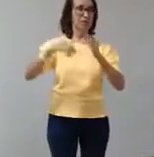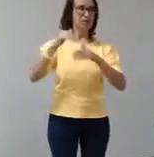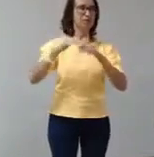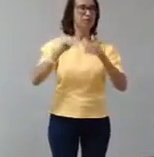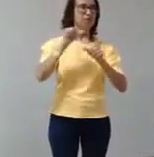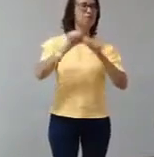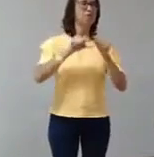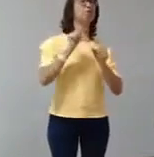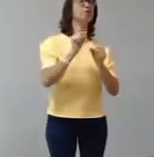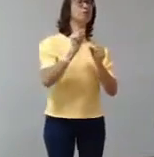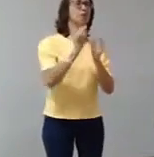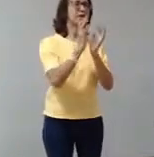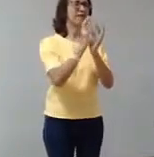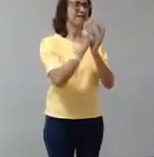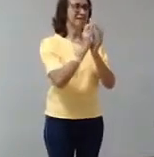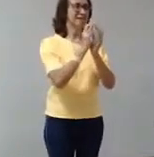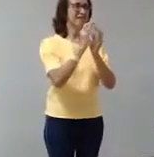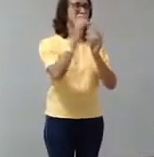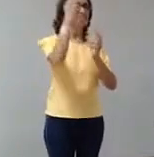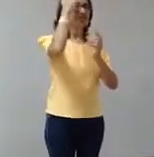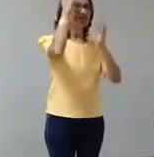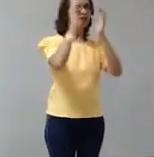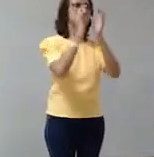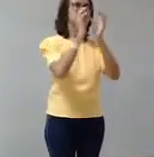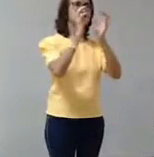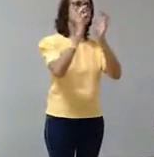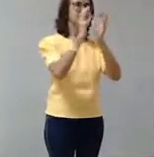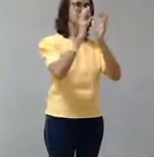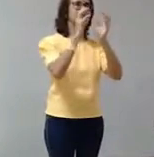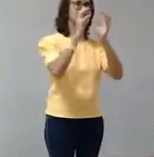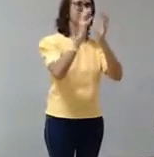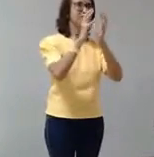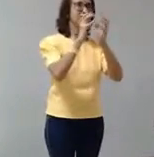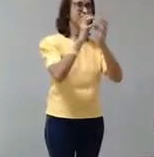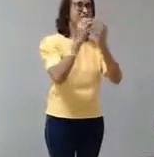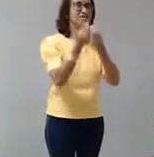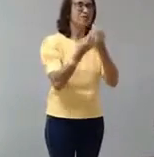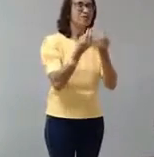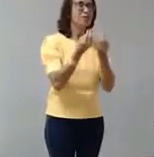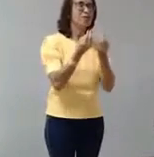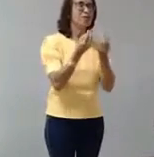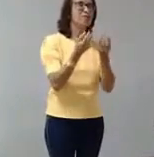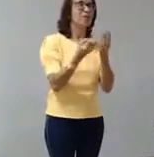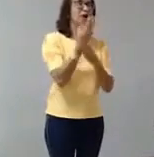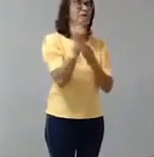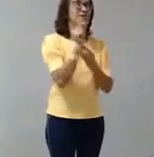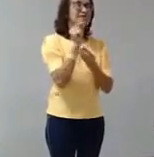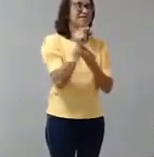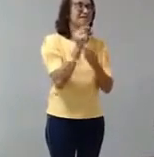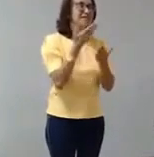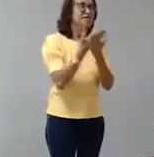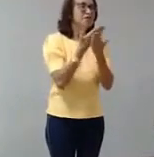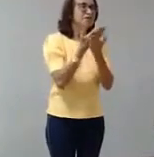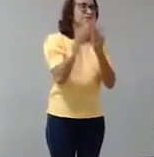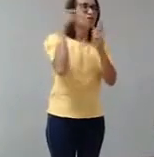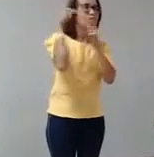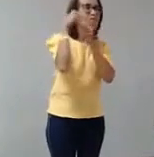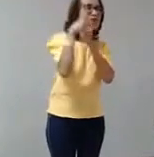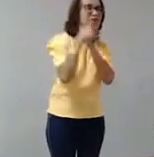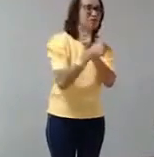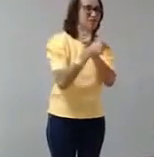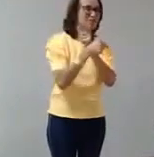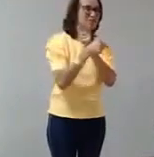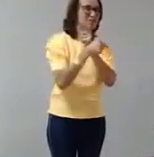E eles começaram a fazer ressonância, analisar estímulo, áreas do encéfalo, modelos animais